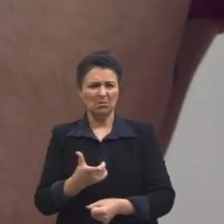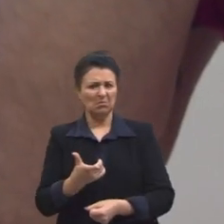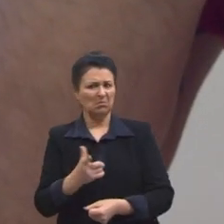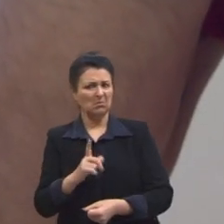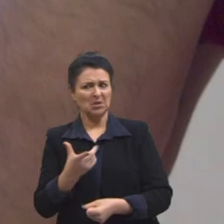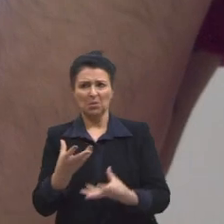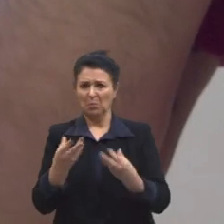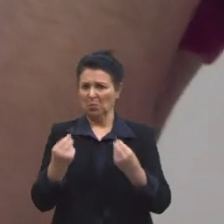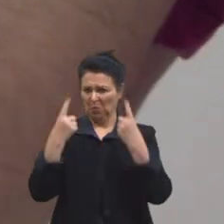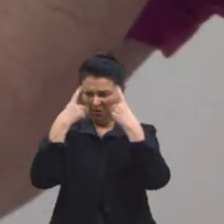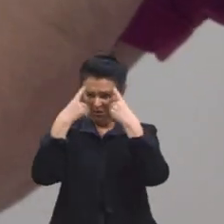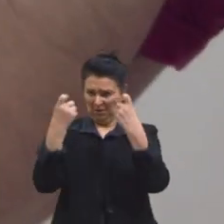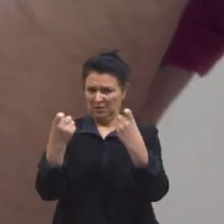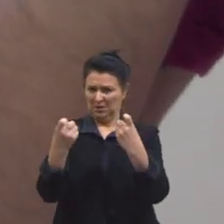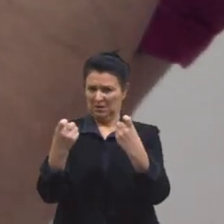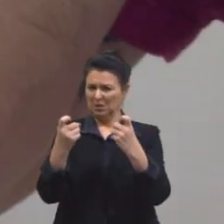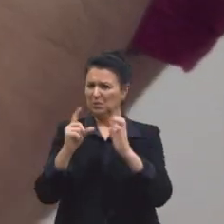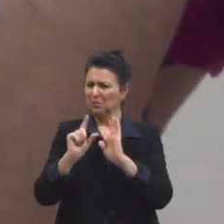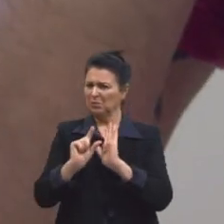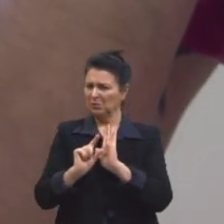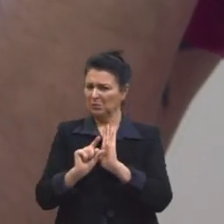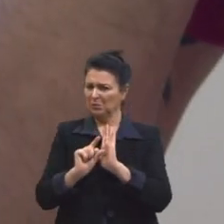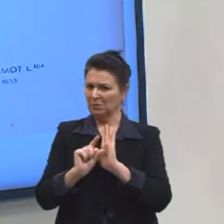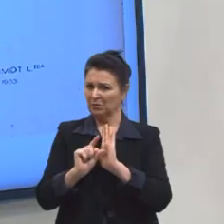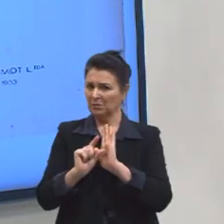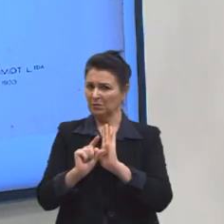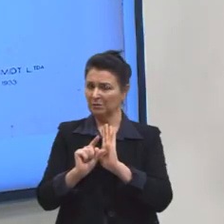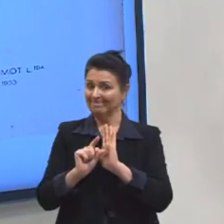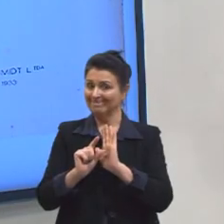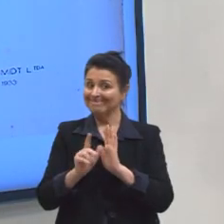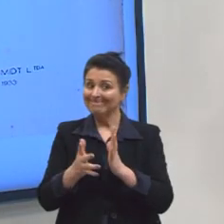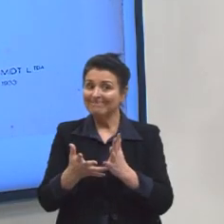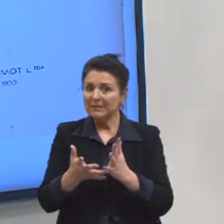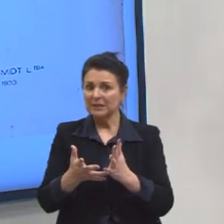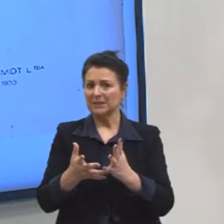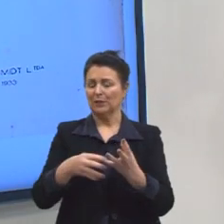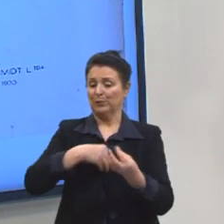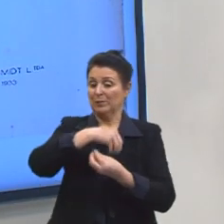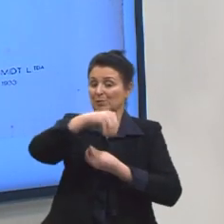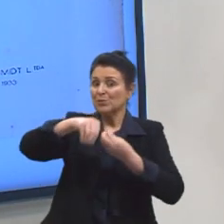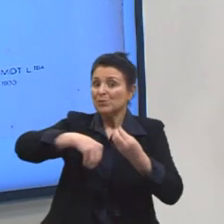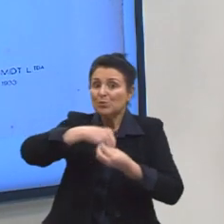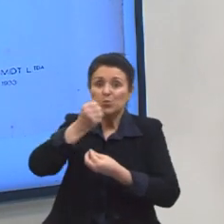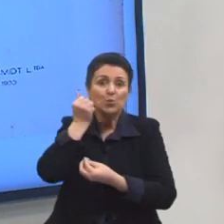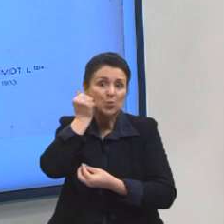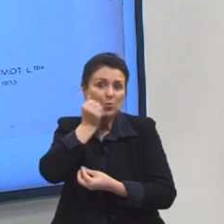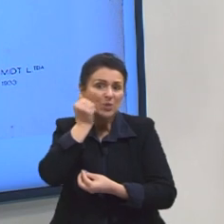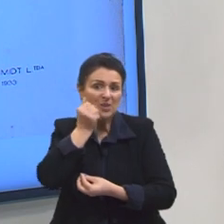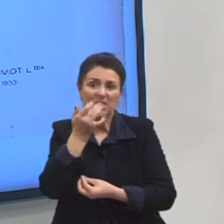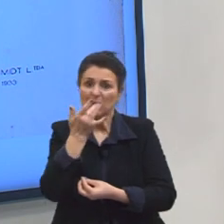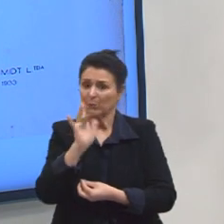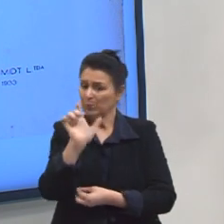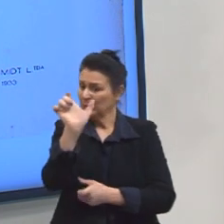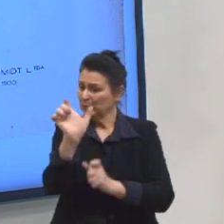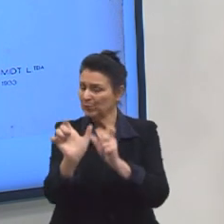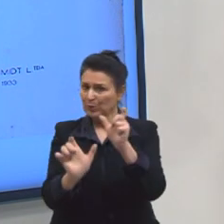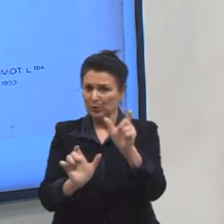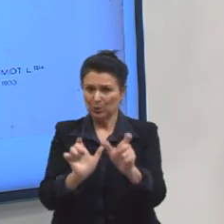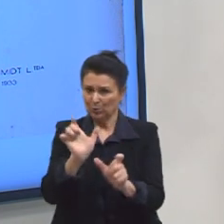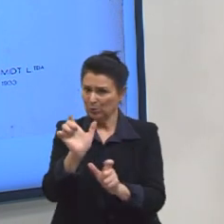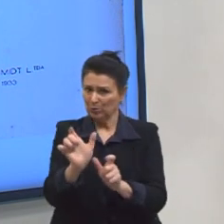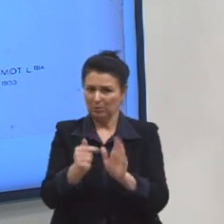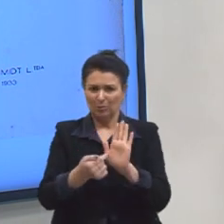ruim. Ele vai falar, mas aqui a gente teve uma mistura entre negros e brancos, isso não mostra que não era tão